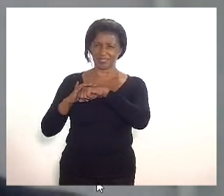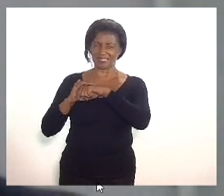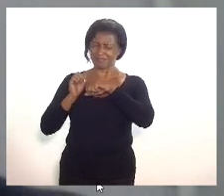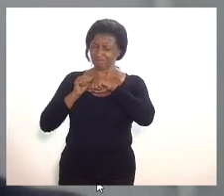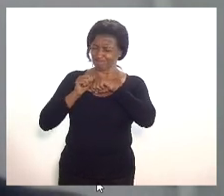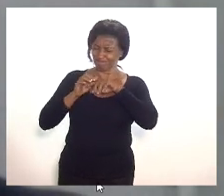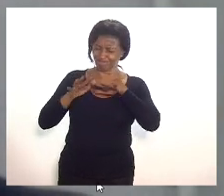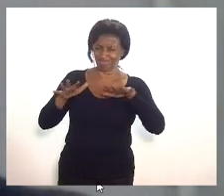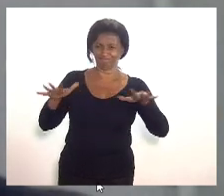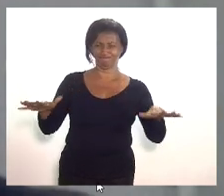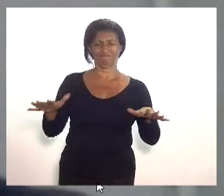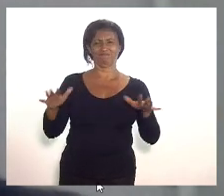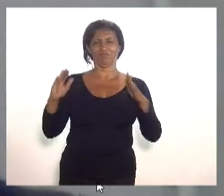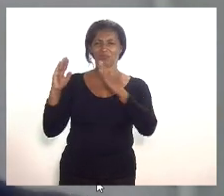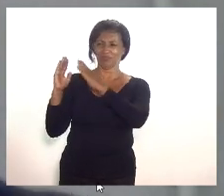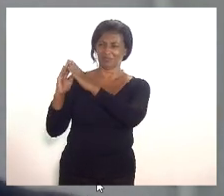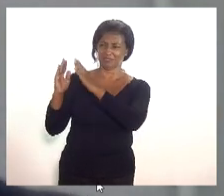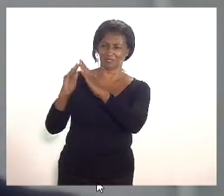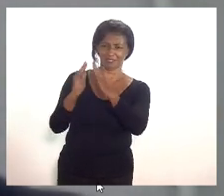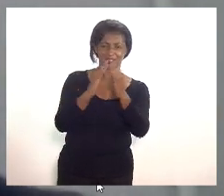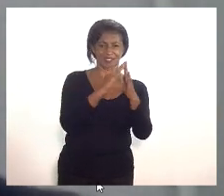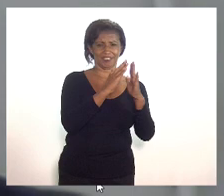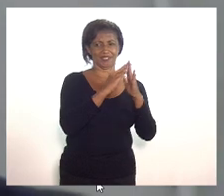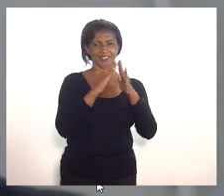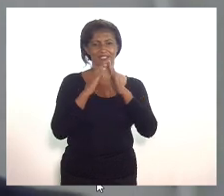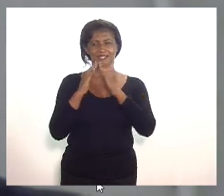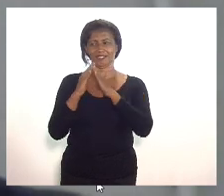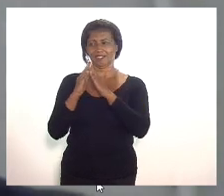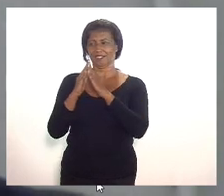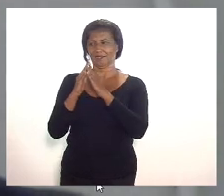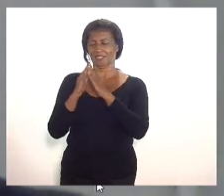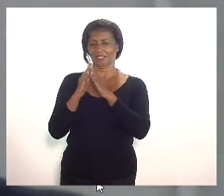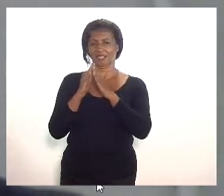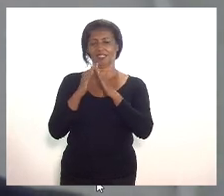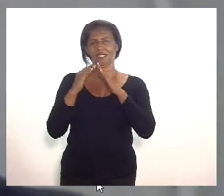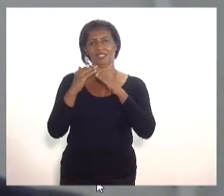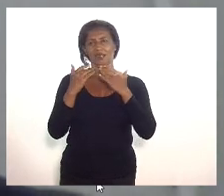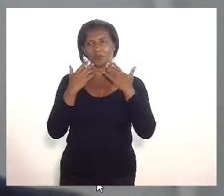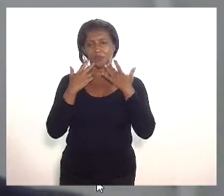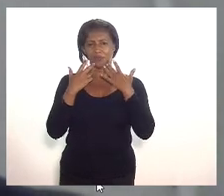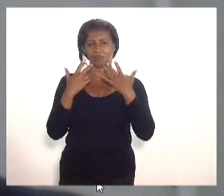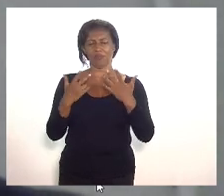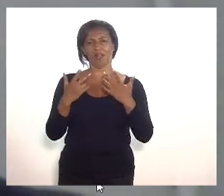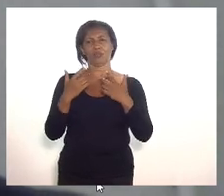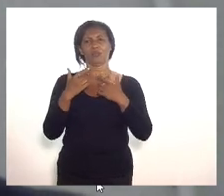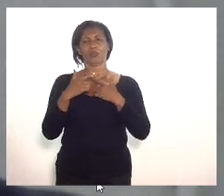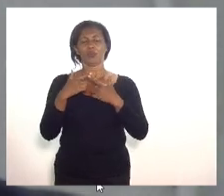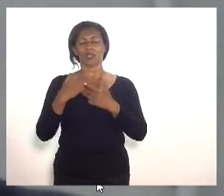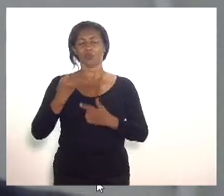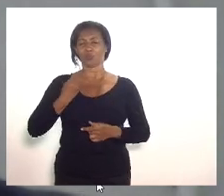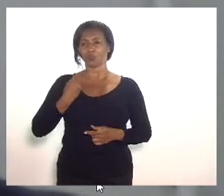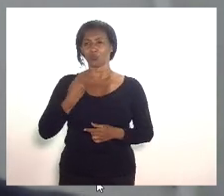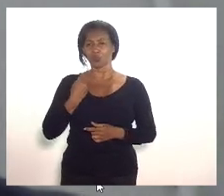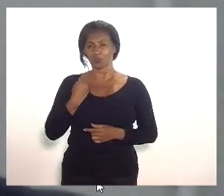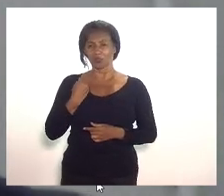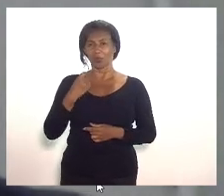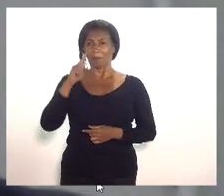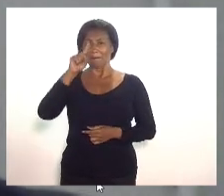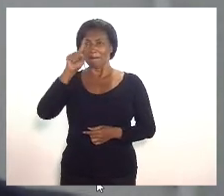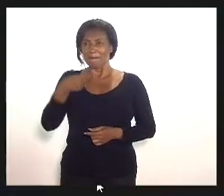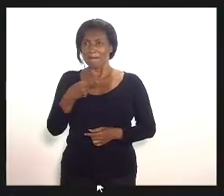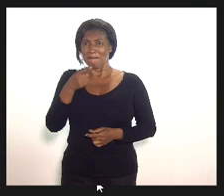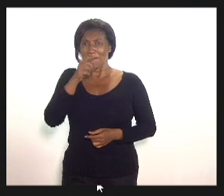tantos lares desassistidos faço esse registro porque um número como esse de mil